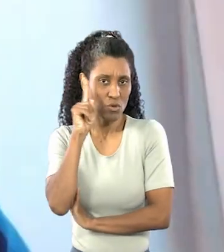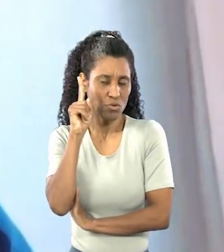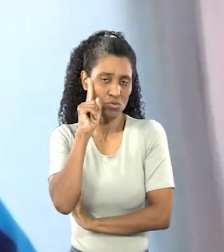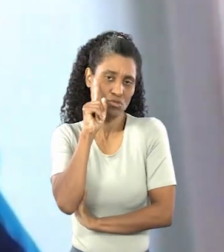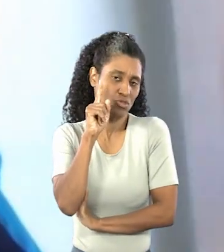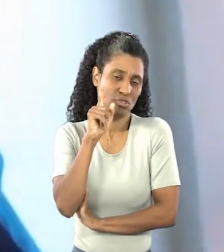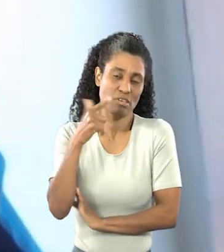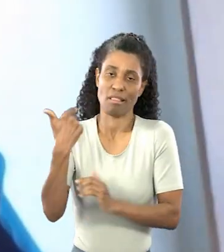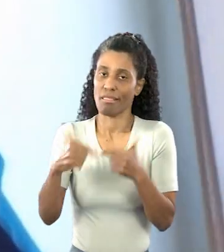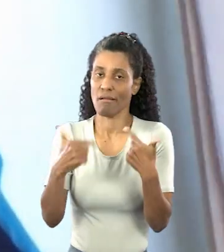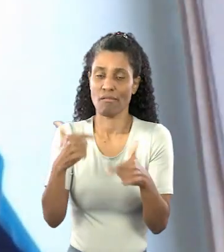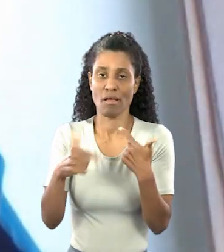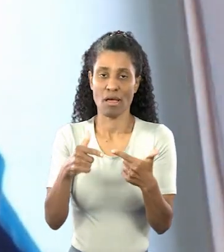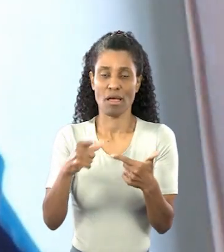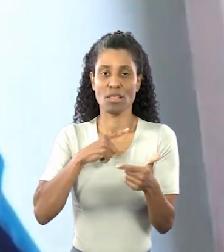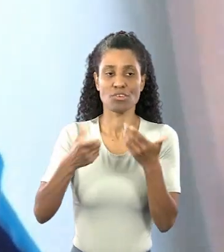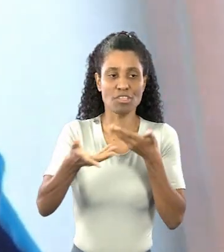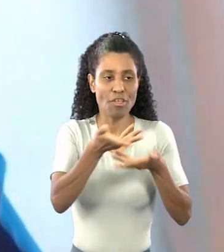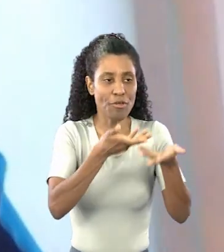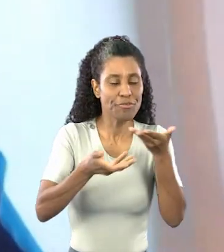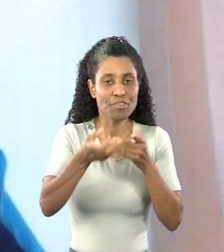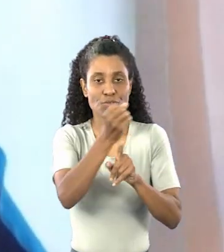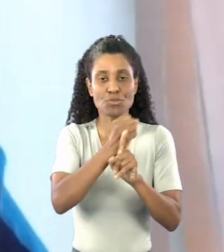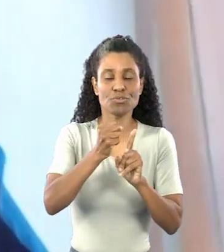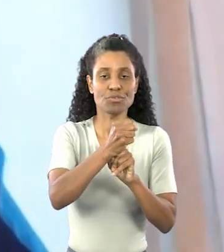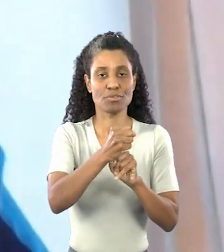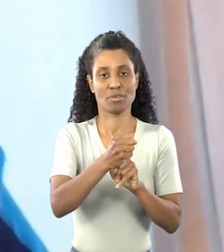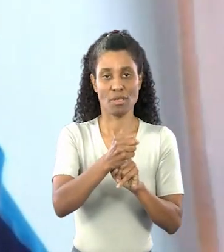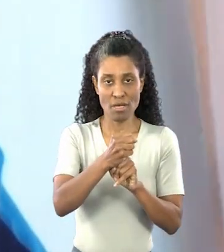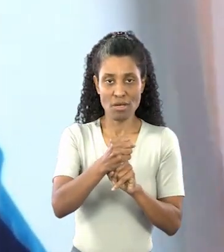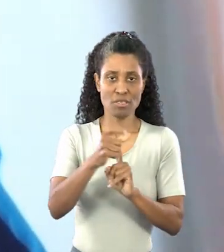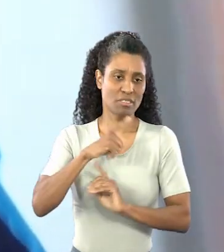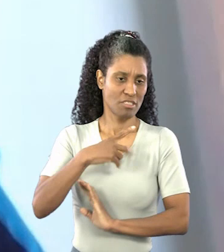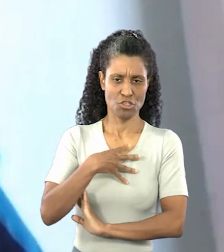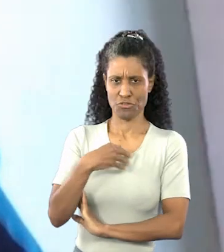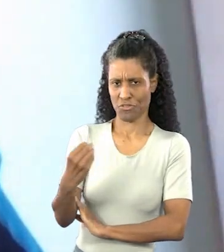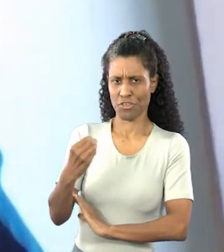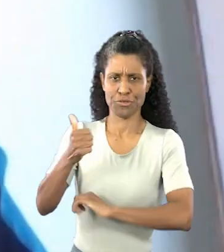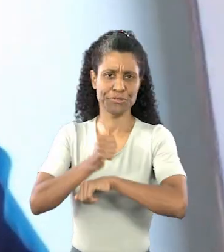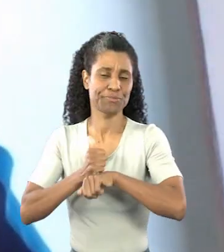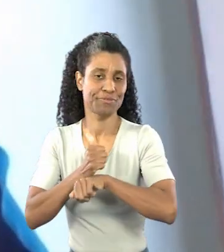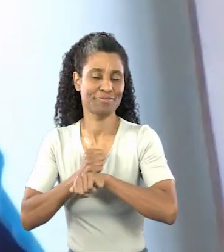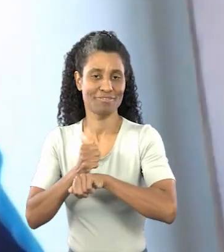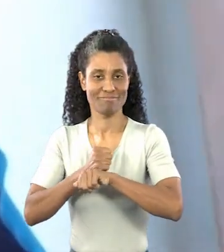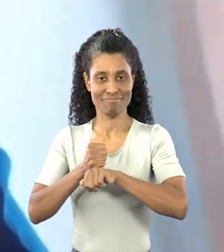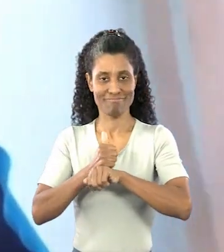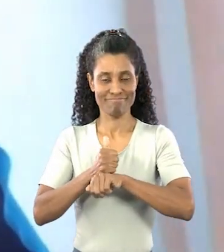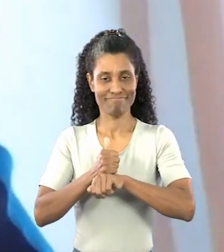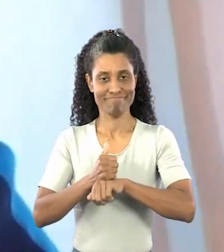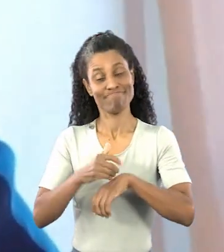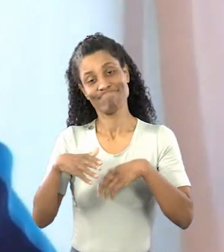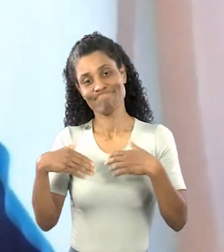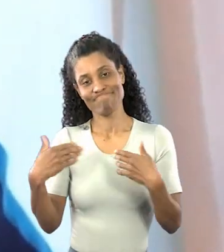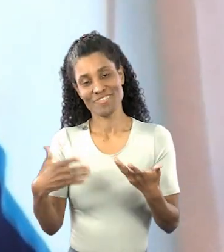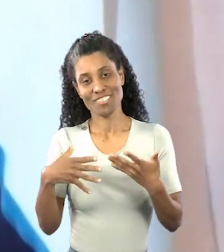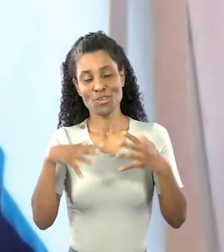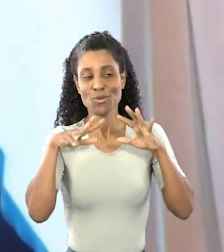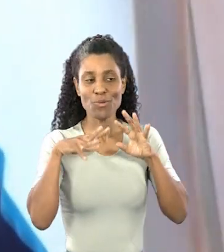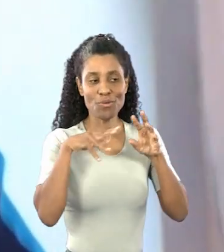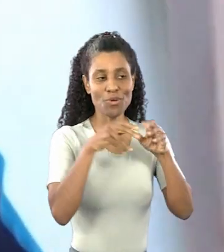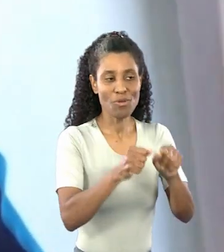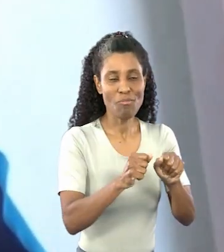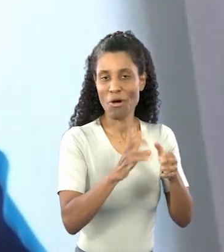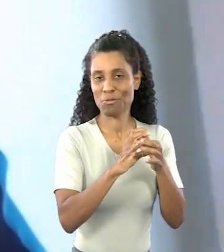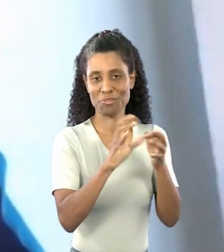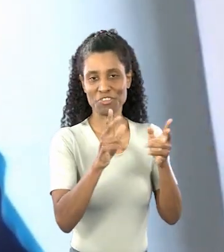todo dia, ou trabalho, ou envolvimento social, alguma coisa que eles tenham, filhos, carreira, né? E